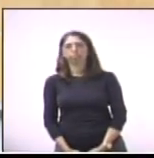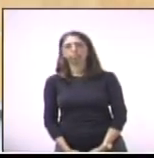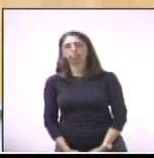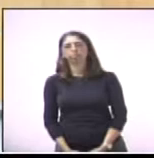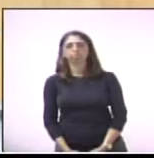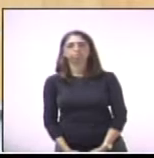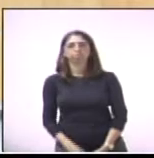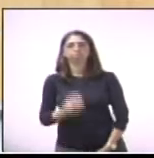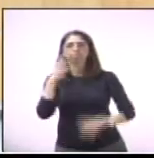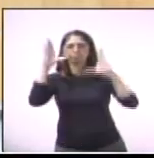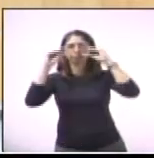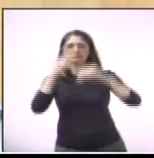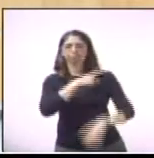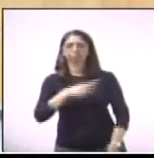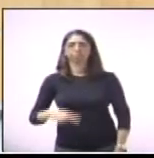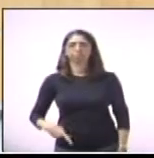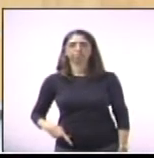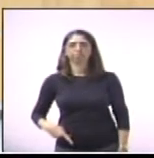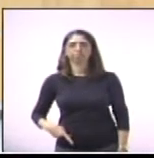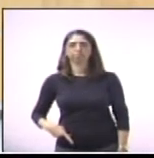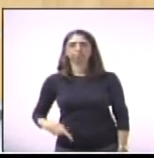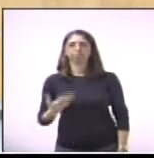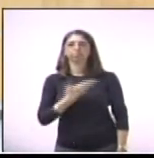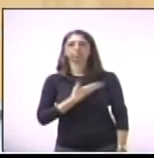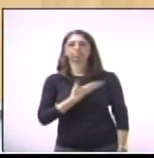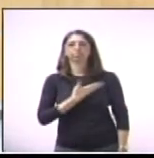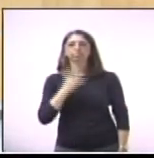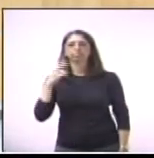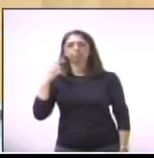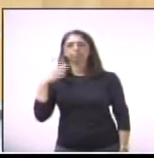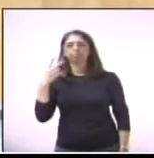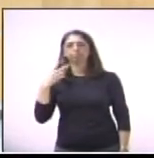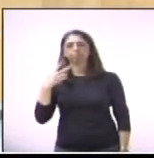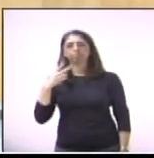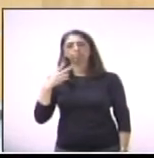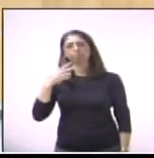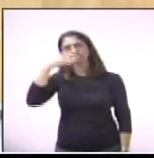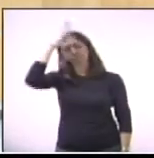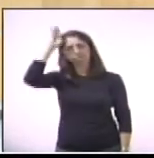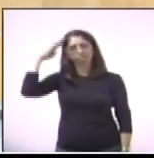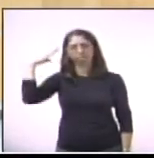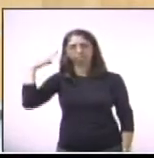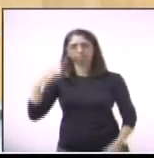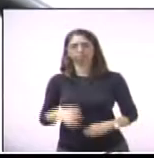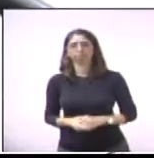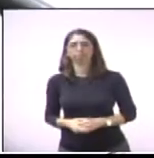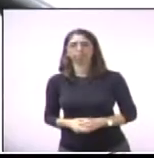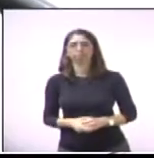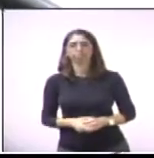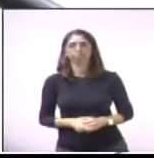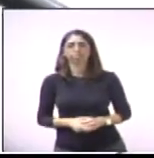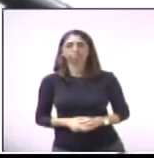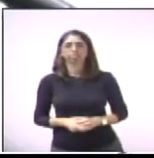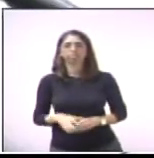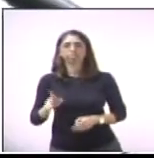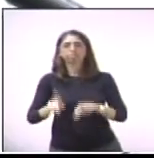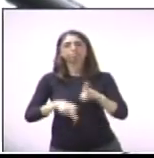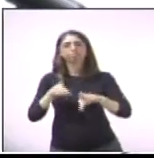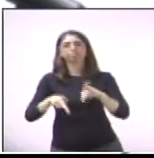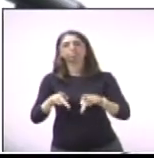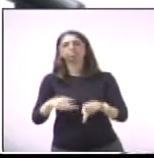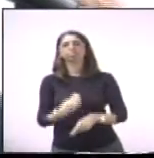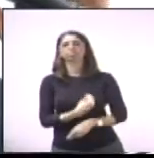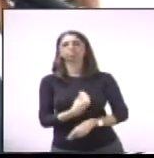Boa noite, senhor presidente. Nobres colegas vereadores, vereadora Ângela, toda a população presente, aqueles que nos